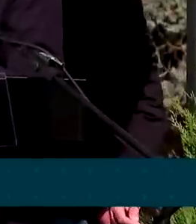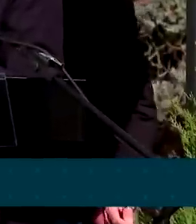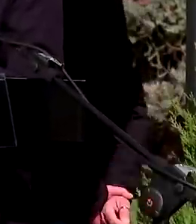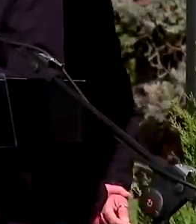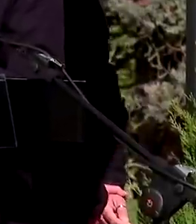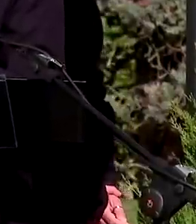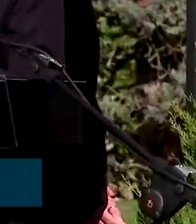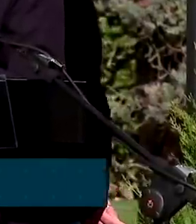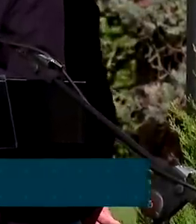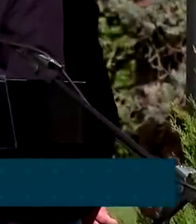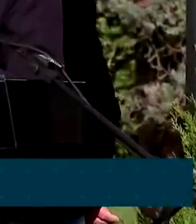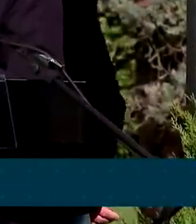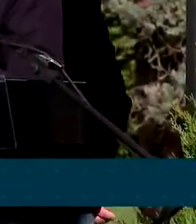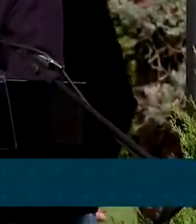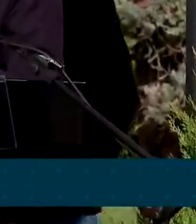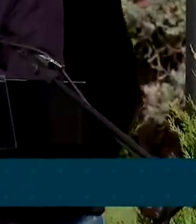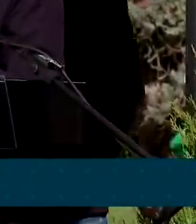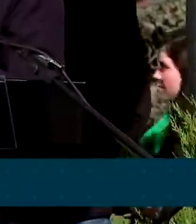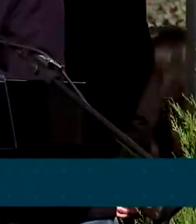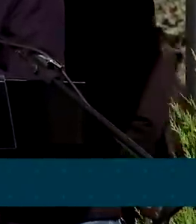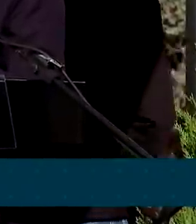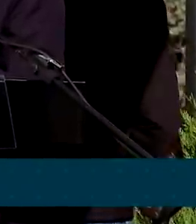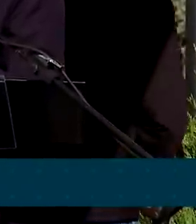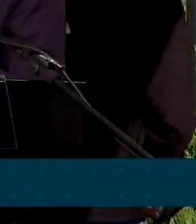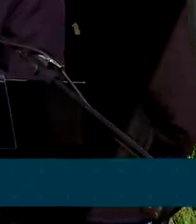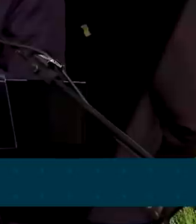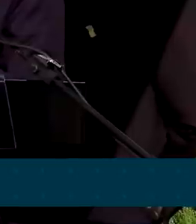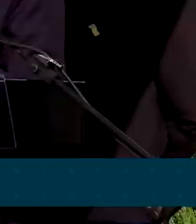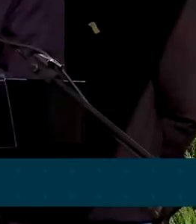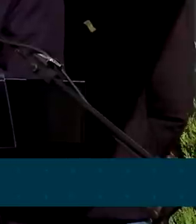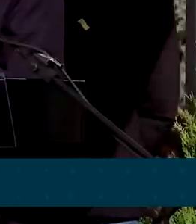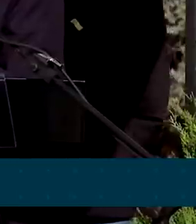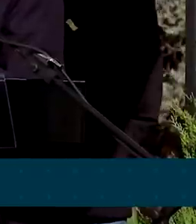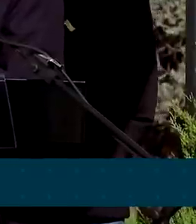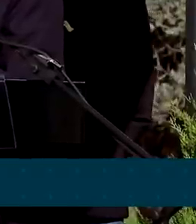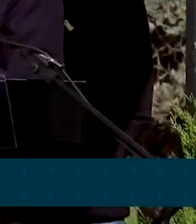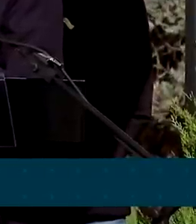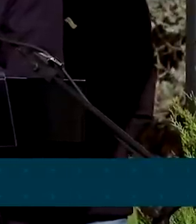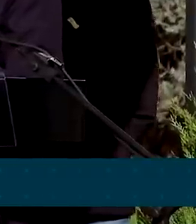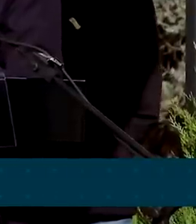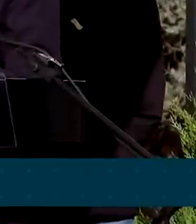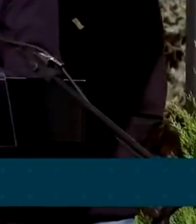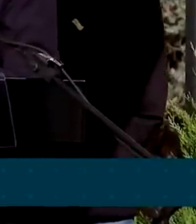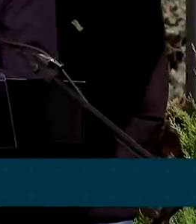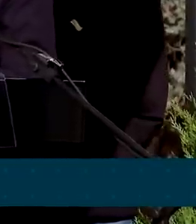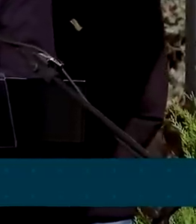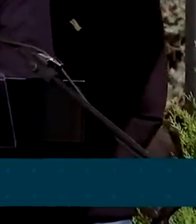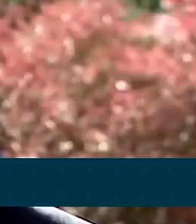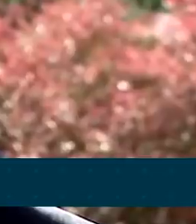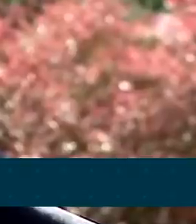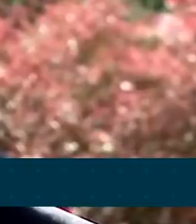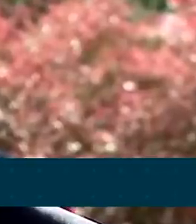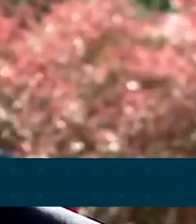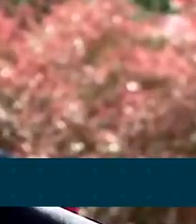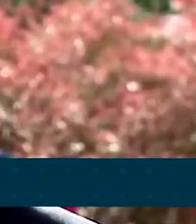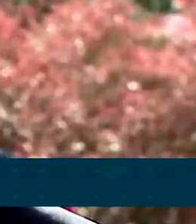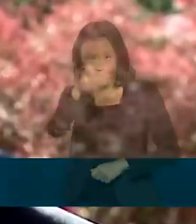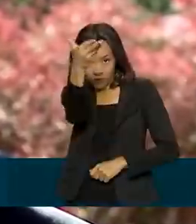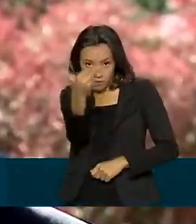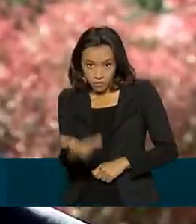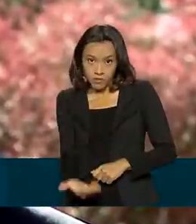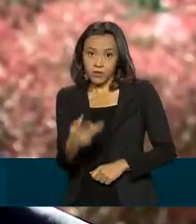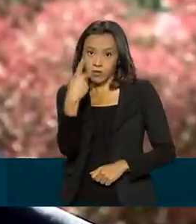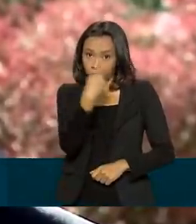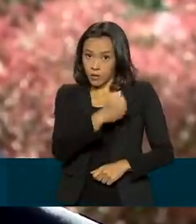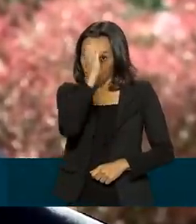Precisamos cultuar a memória de nossos heróis e manter vivas as raízes, os valores e as tradições brasileiras. O chanceler